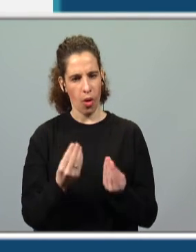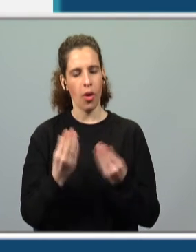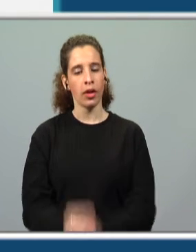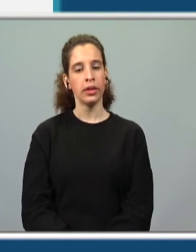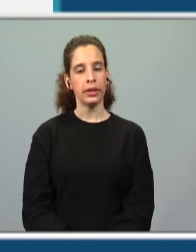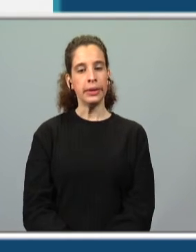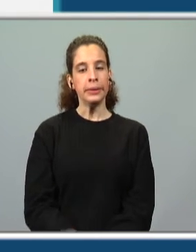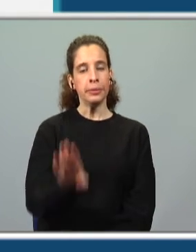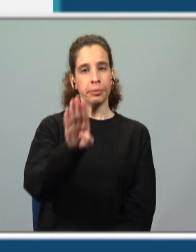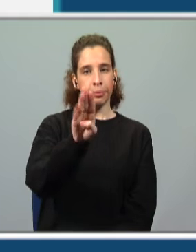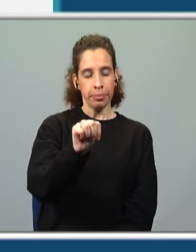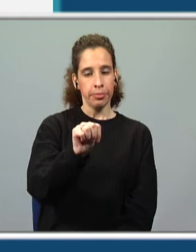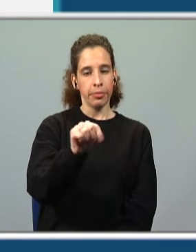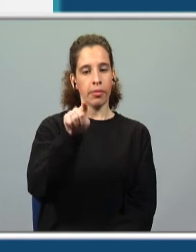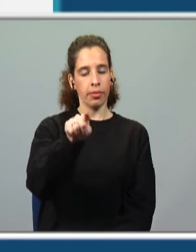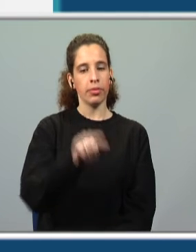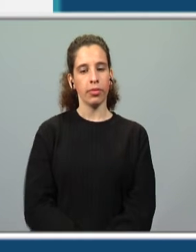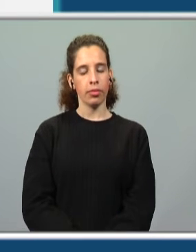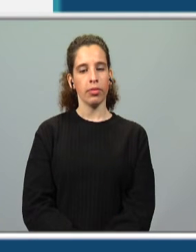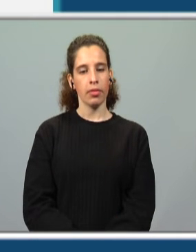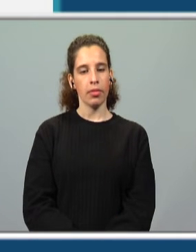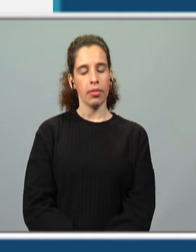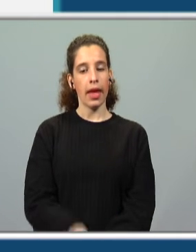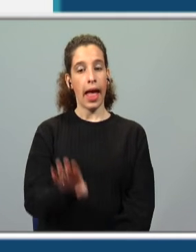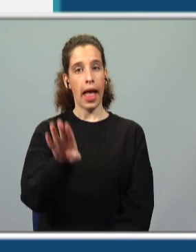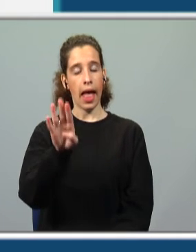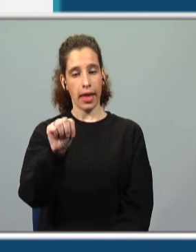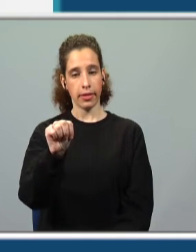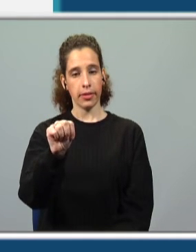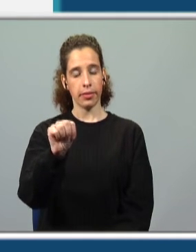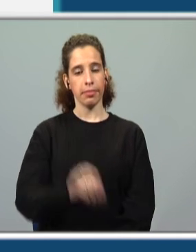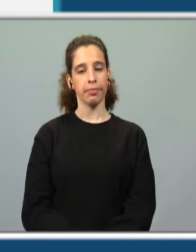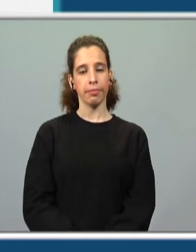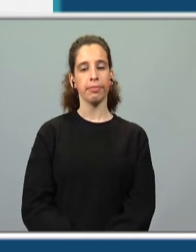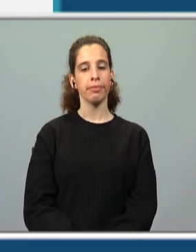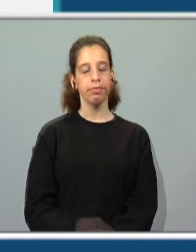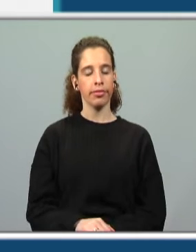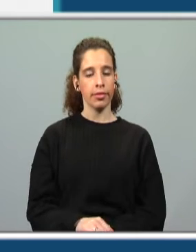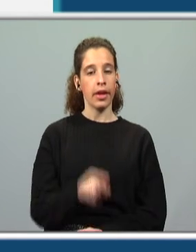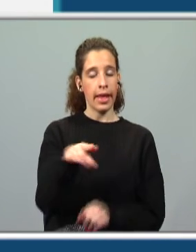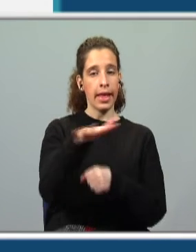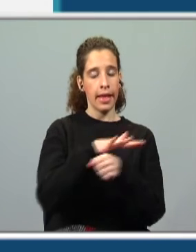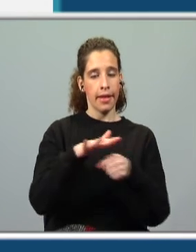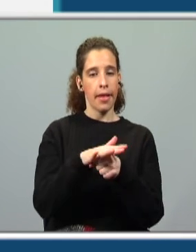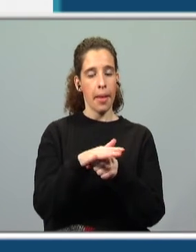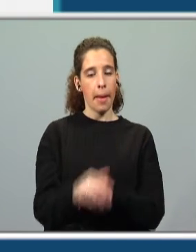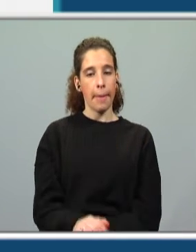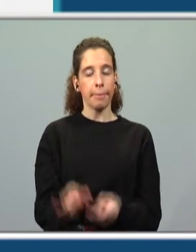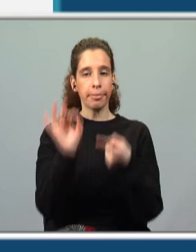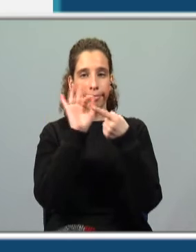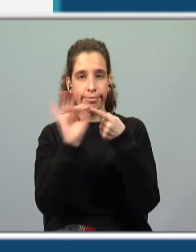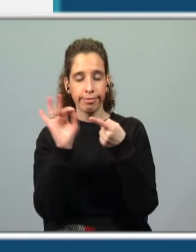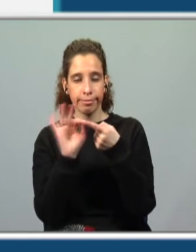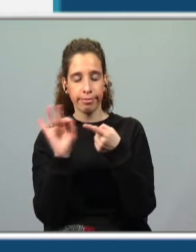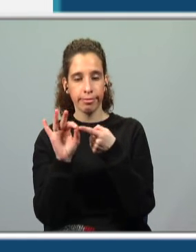Com o S, temos aqui o nosso S. Como este caso é particular,